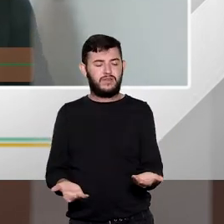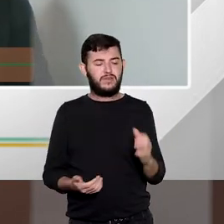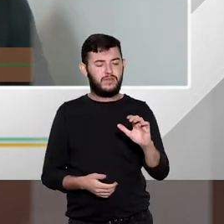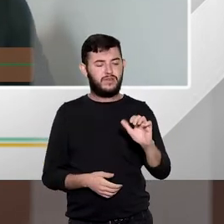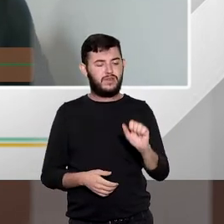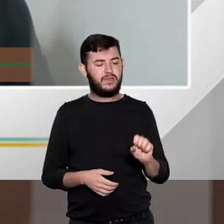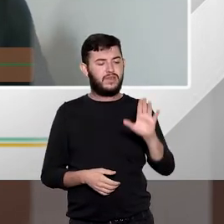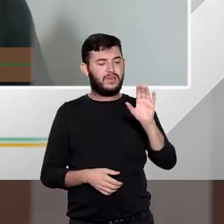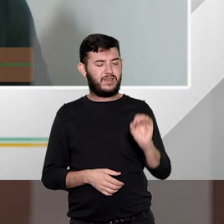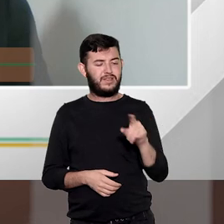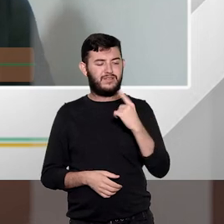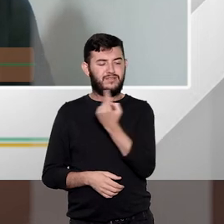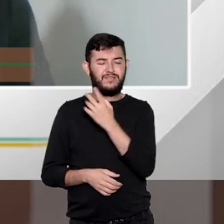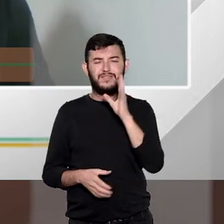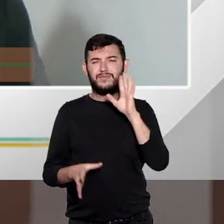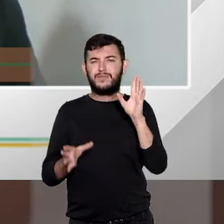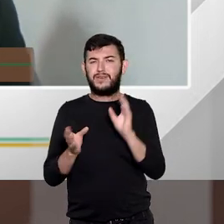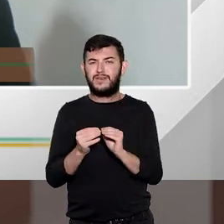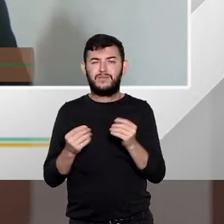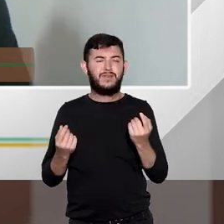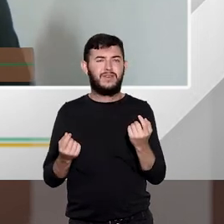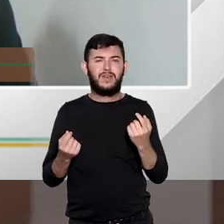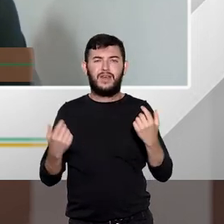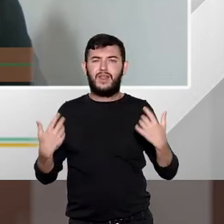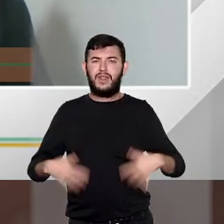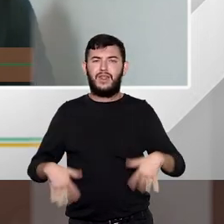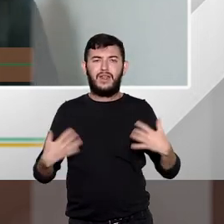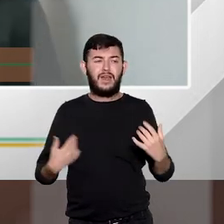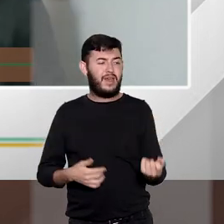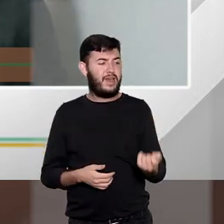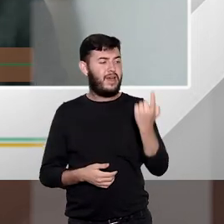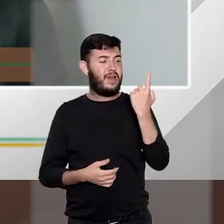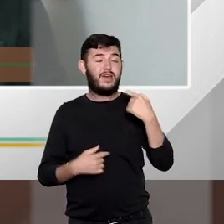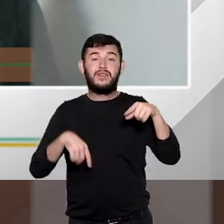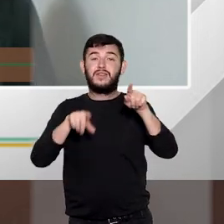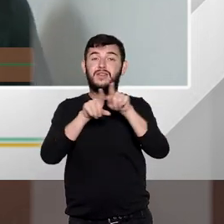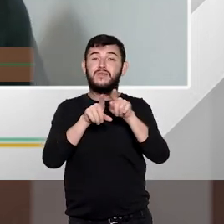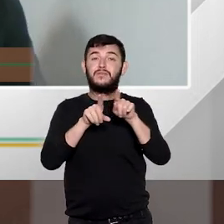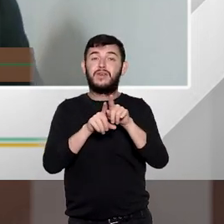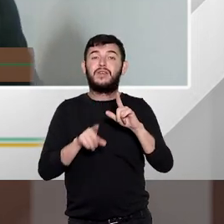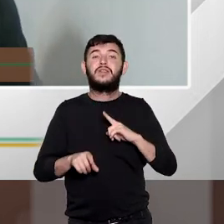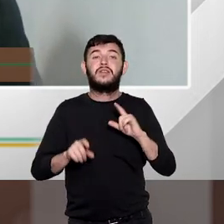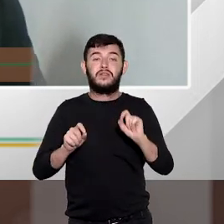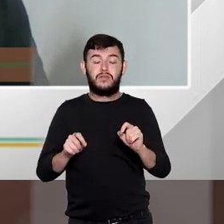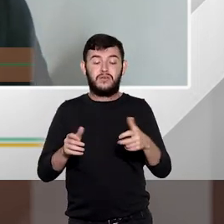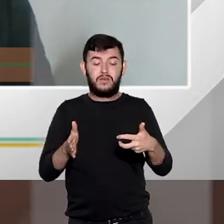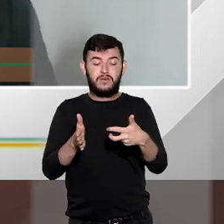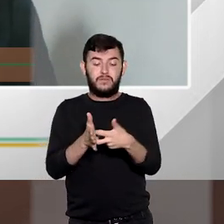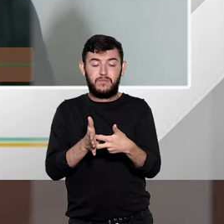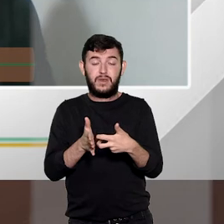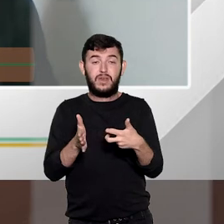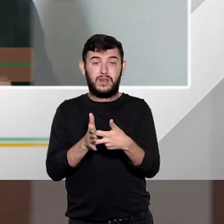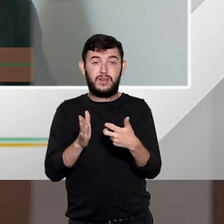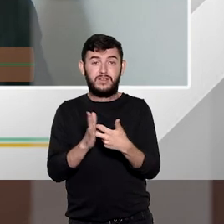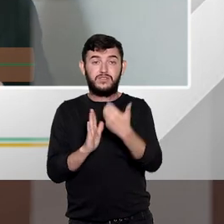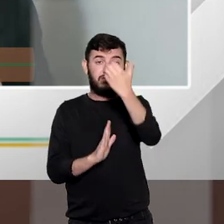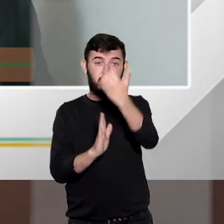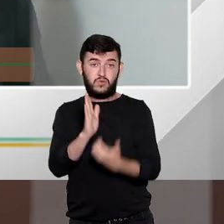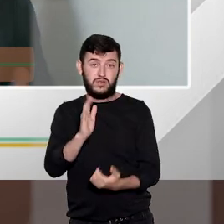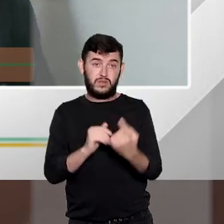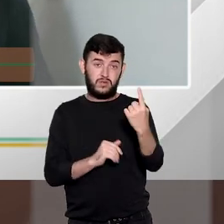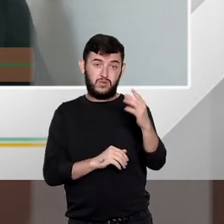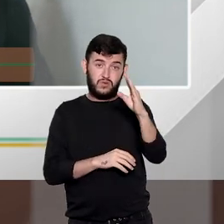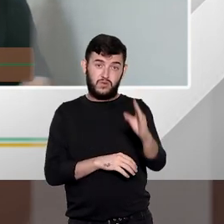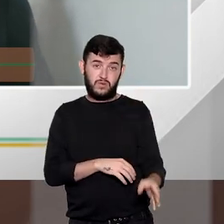que são mais raros mas a tentativa ela funciona como uma causa de diminuição de pena de um a dois terços então vejam que aqui